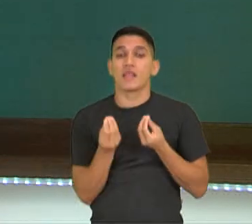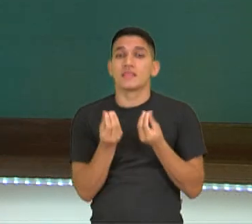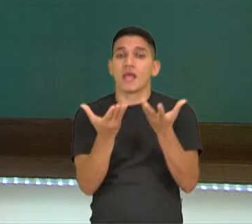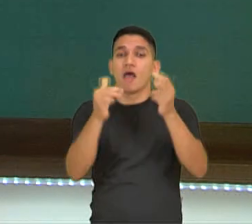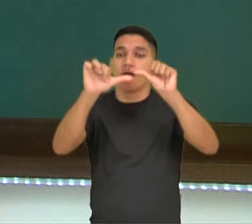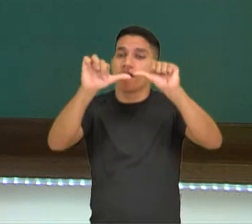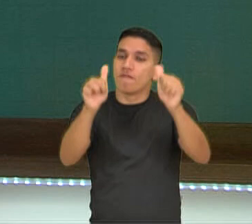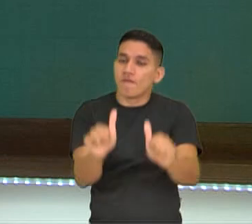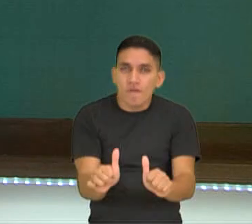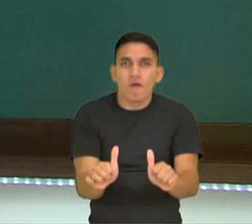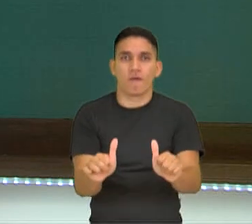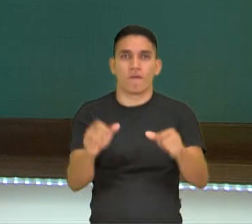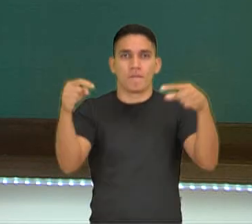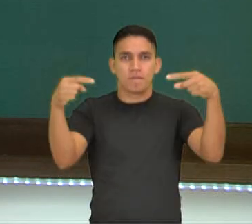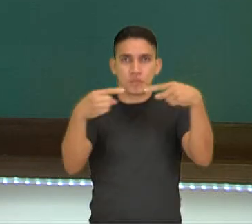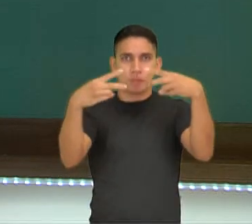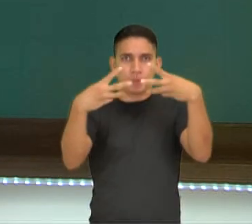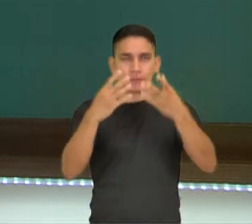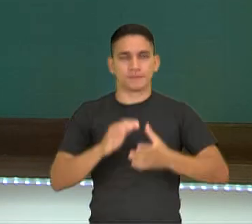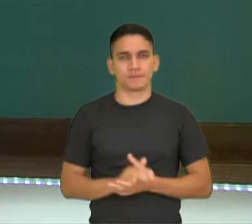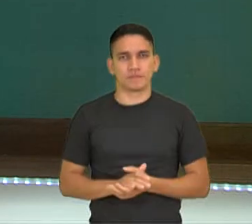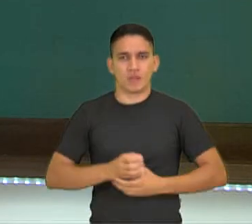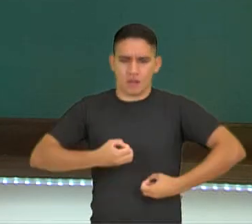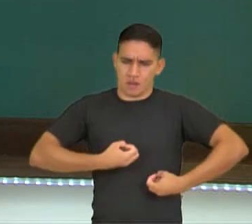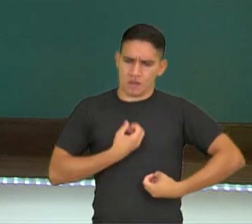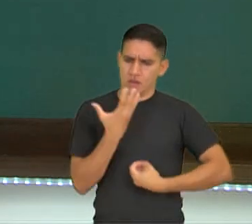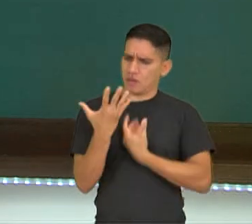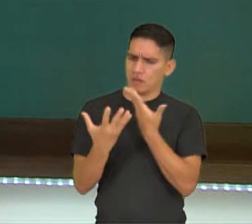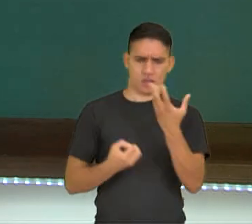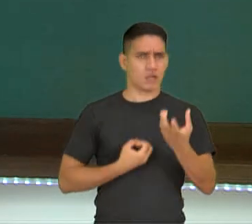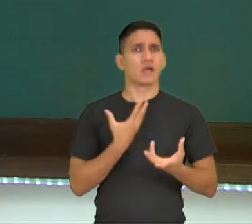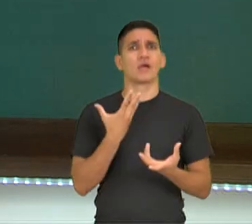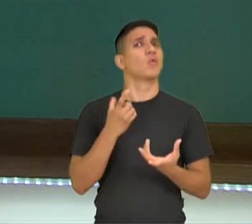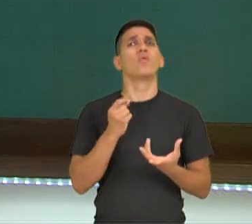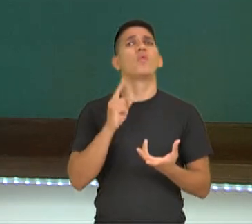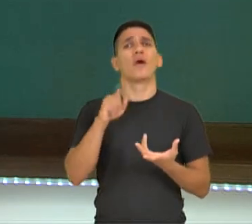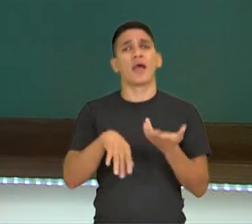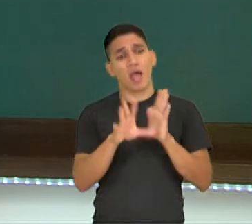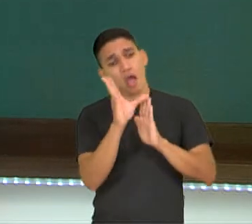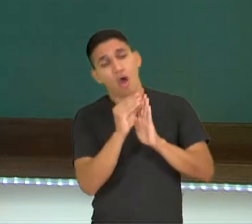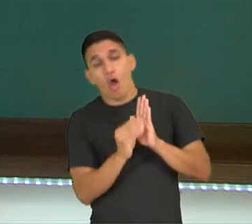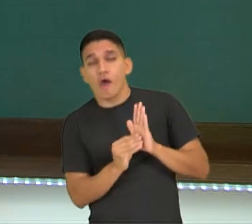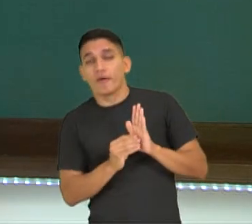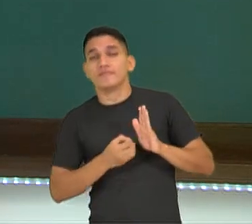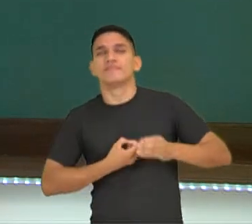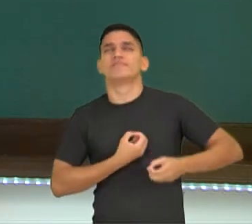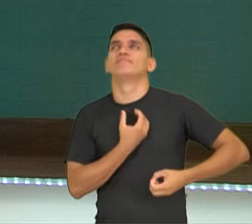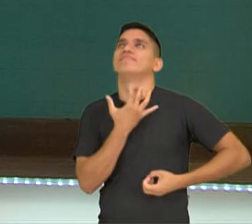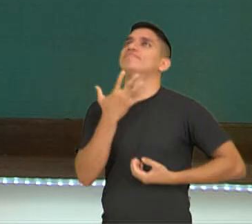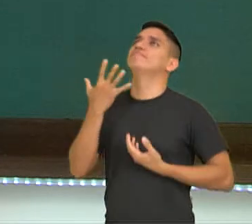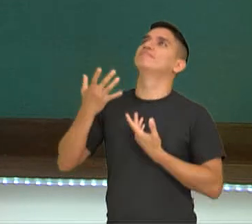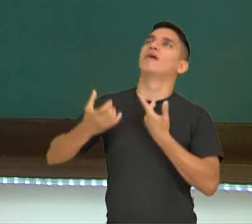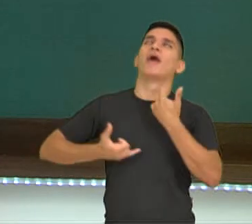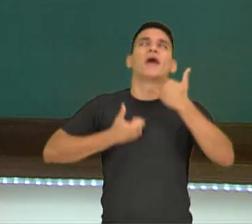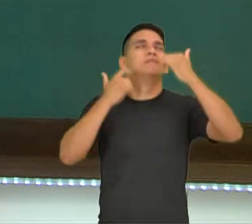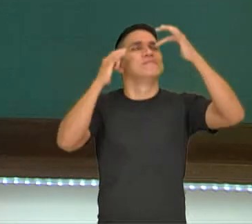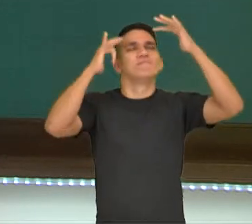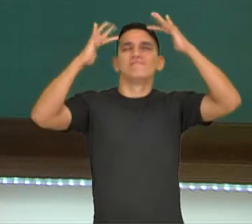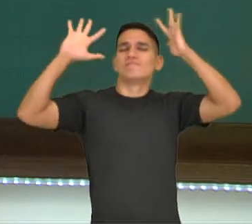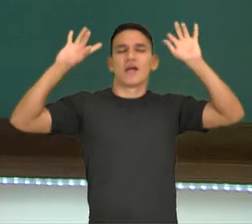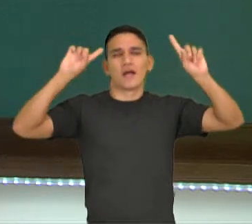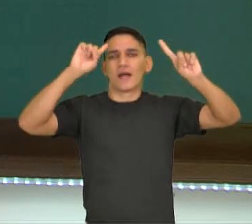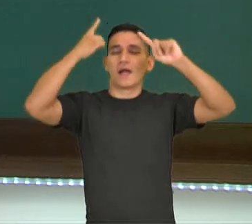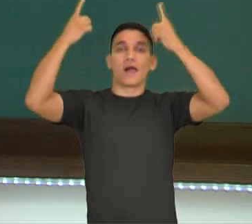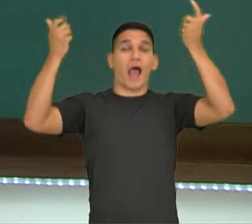de poema. Poesia é o quê? É o conteúdo, é o lirismo, é a criação, é a criação